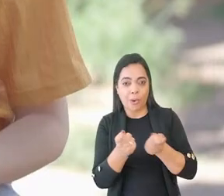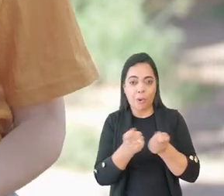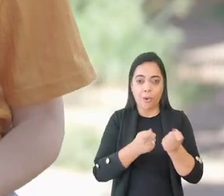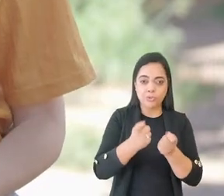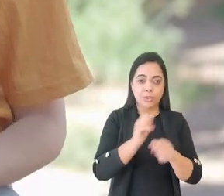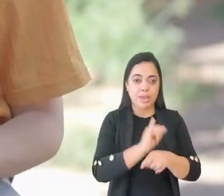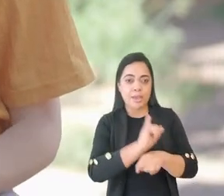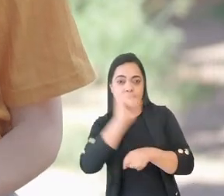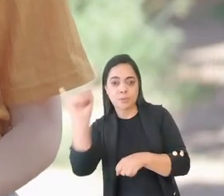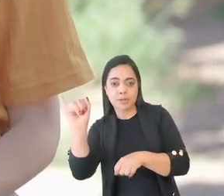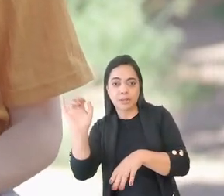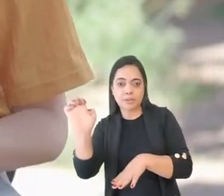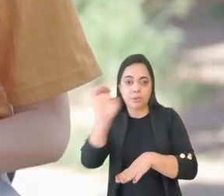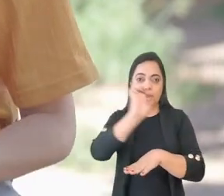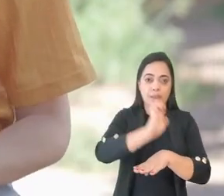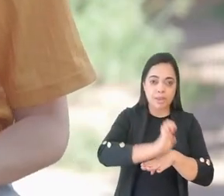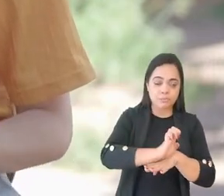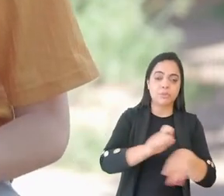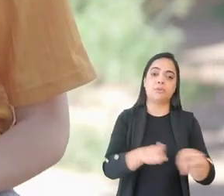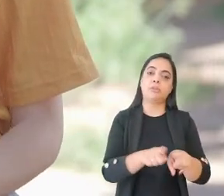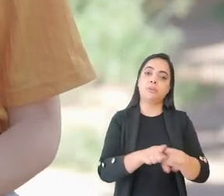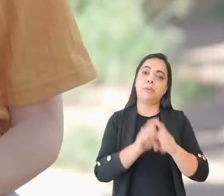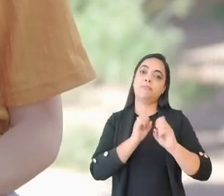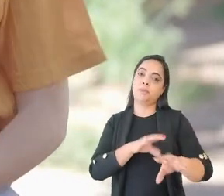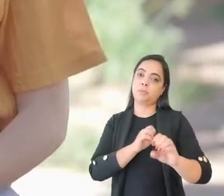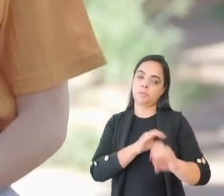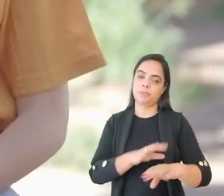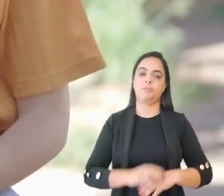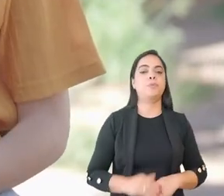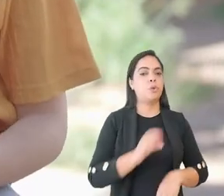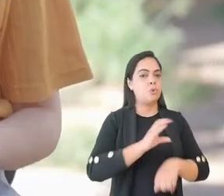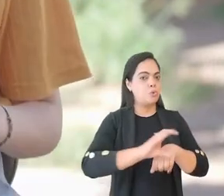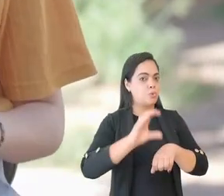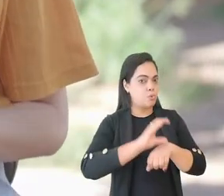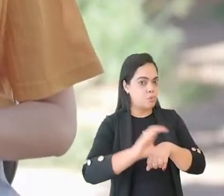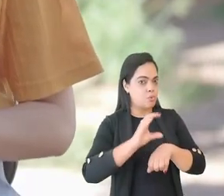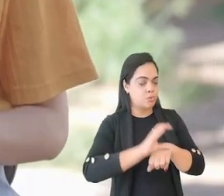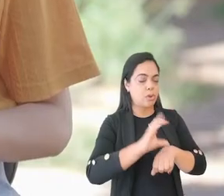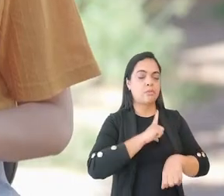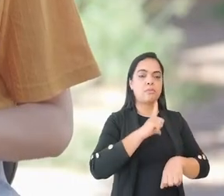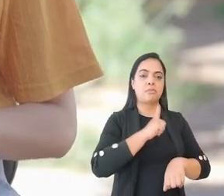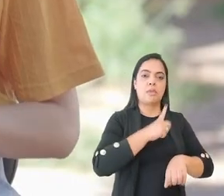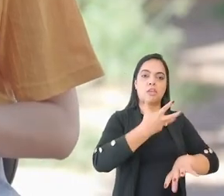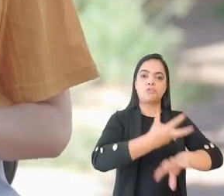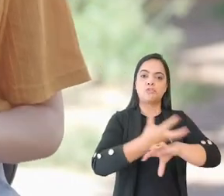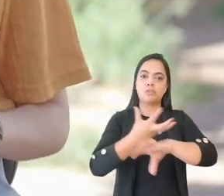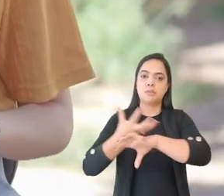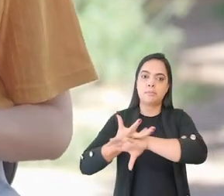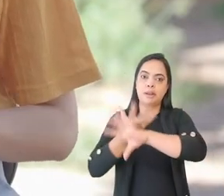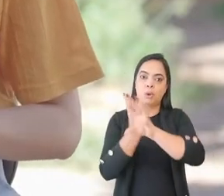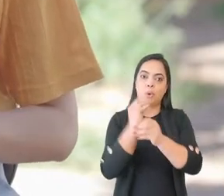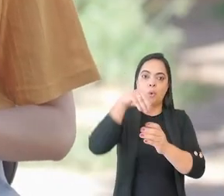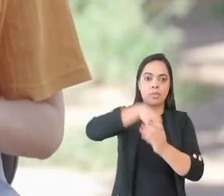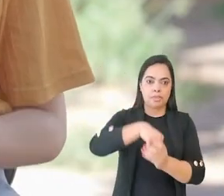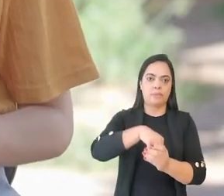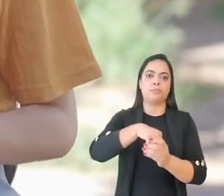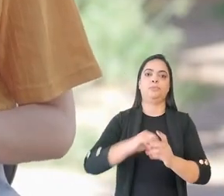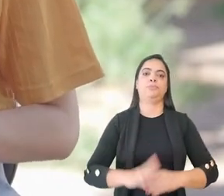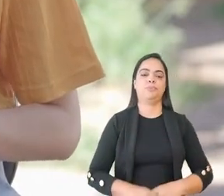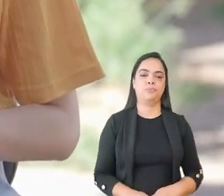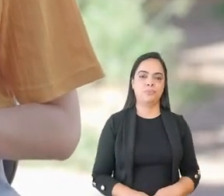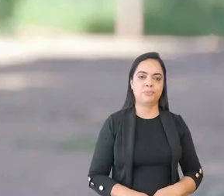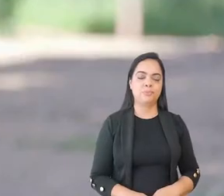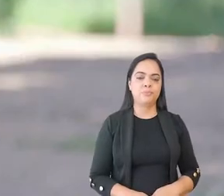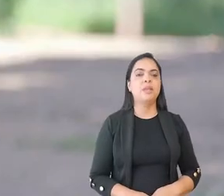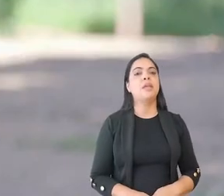importação, exportação e também educação. O curso é interdisciplinar, então a gente agrega conhecimento de várias